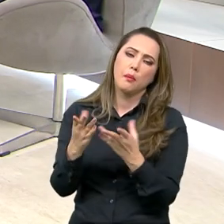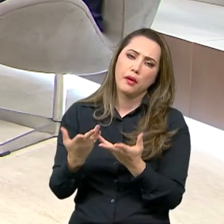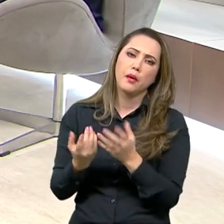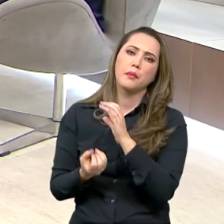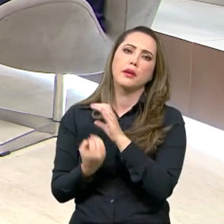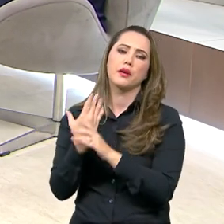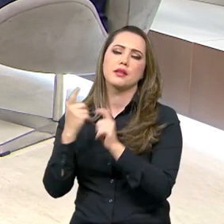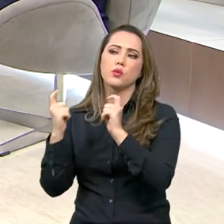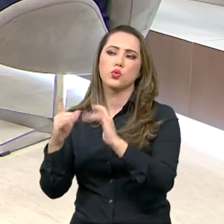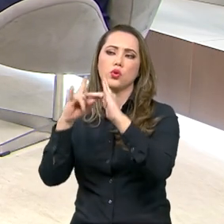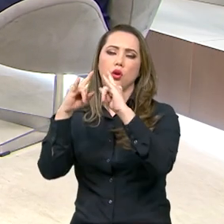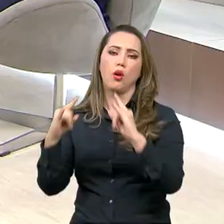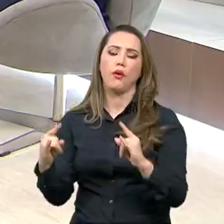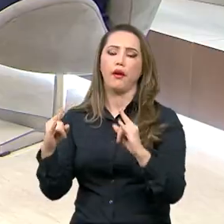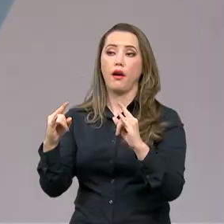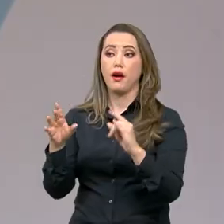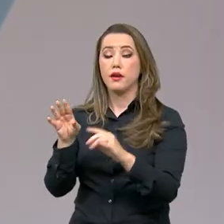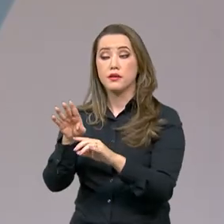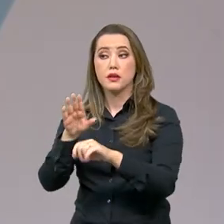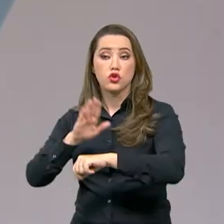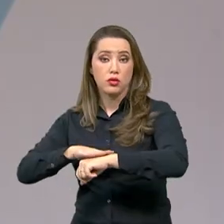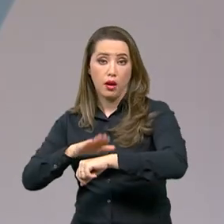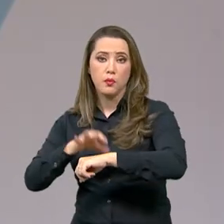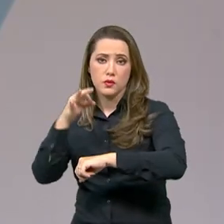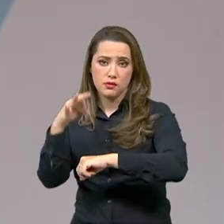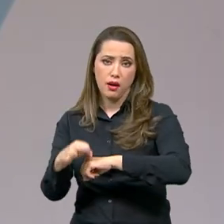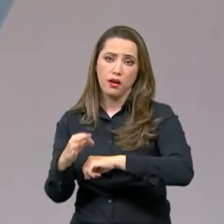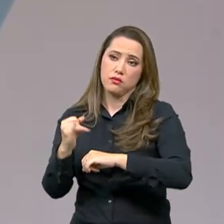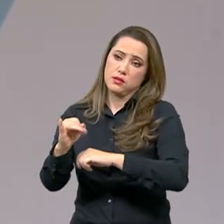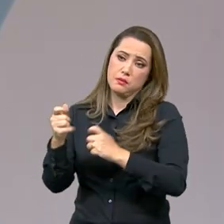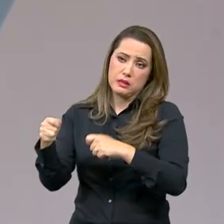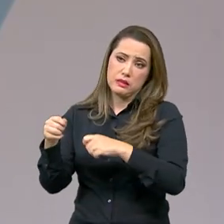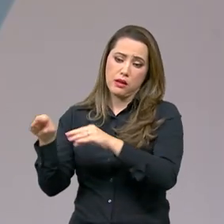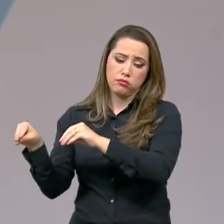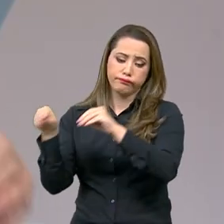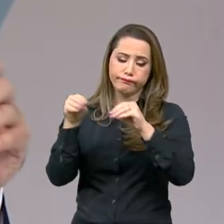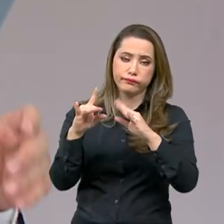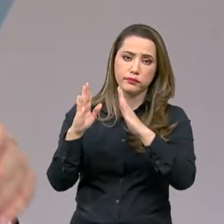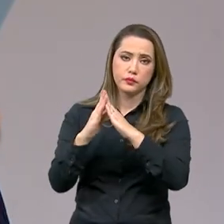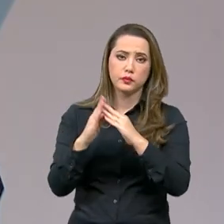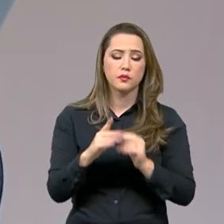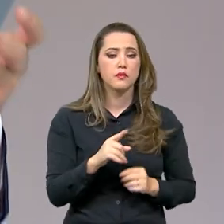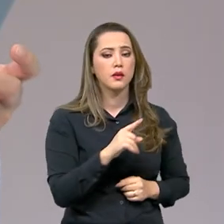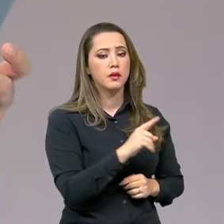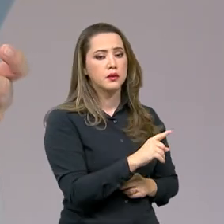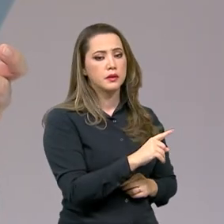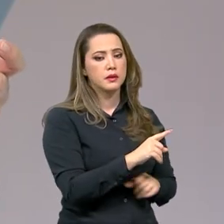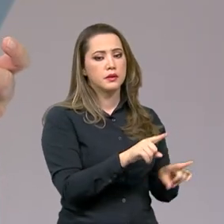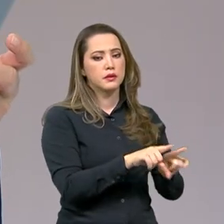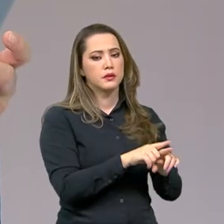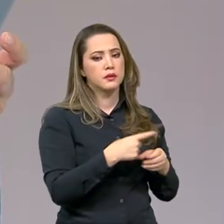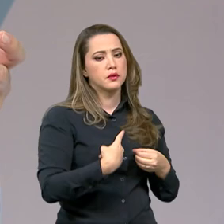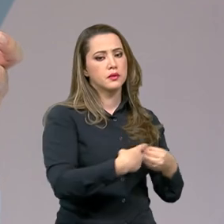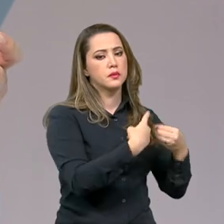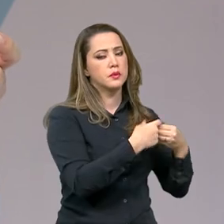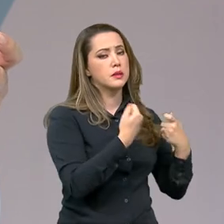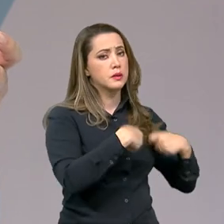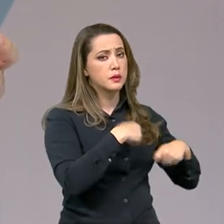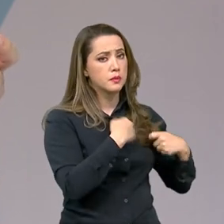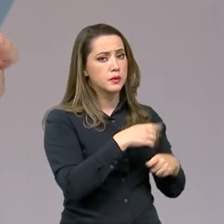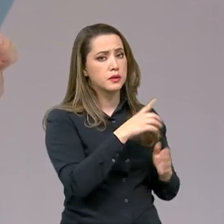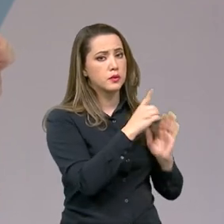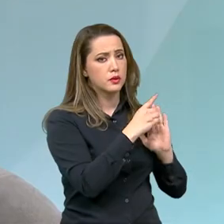instalação de abrigos e alojamentos provisórios. Agora, para tudo isso acontecer, o município tem que ter o decreto de calamidade